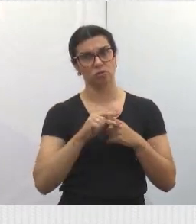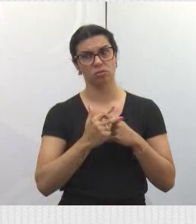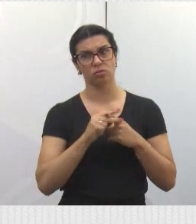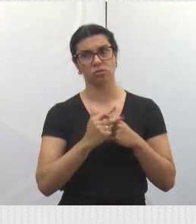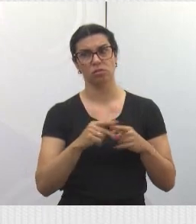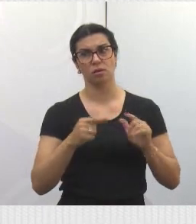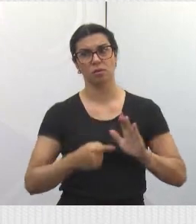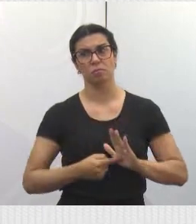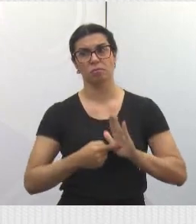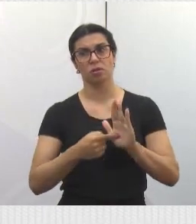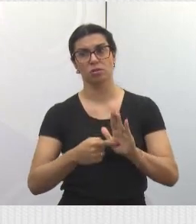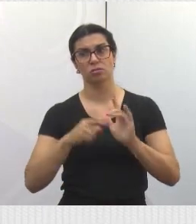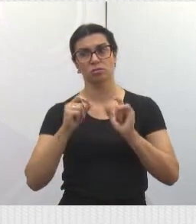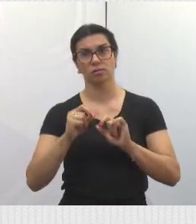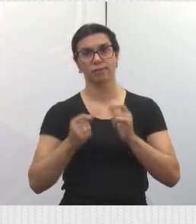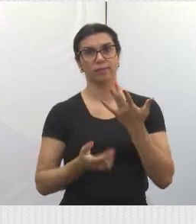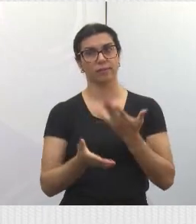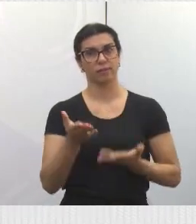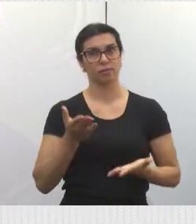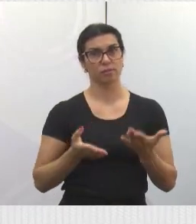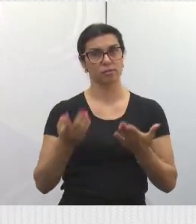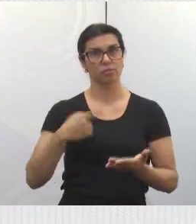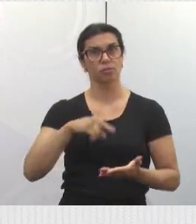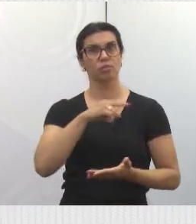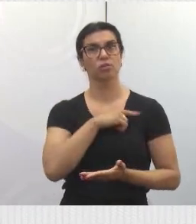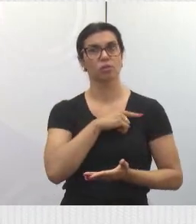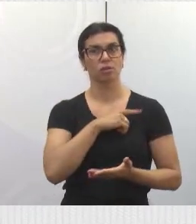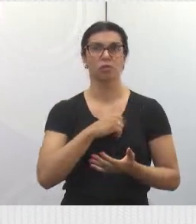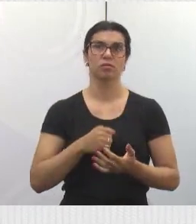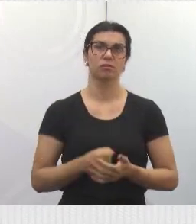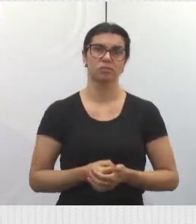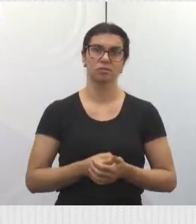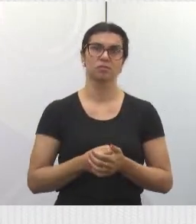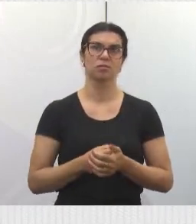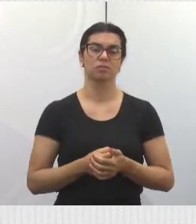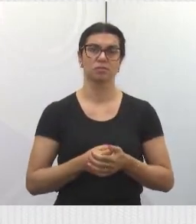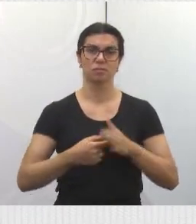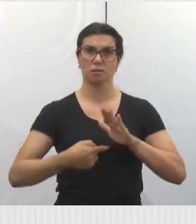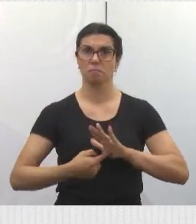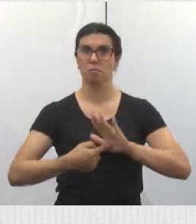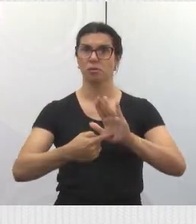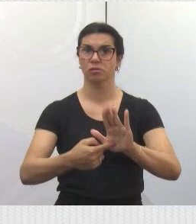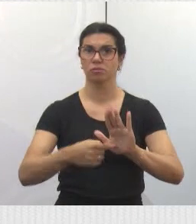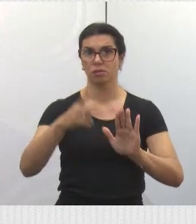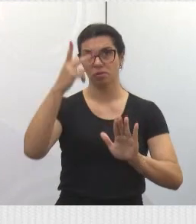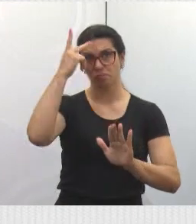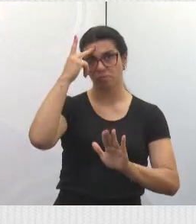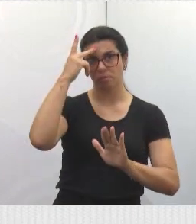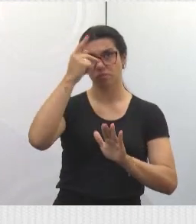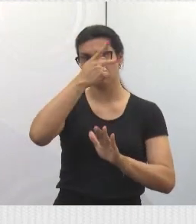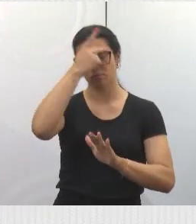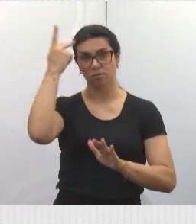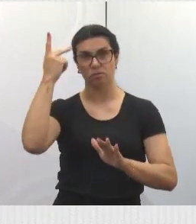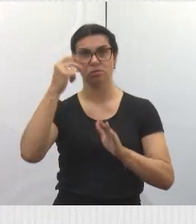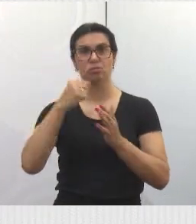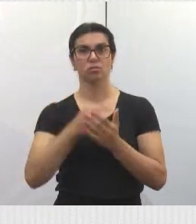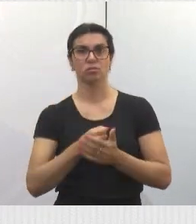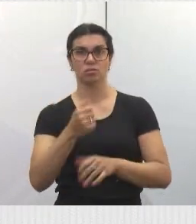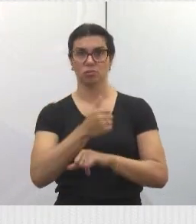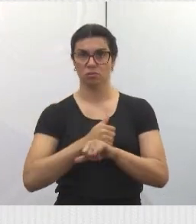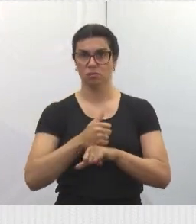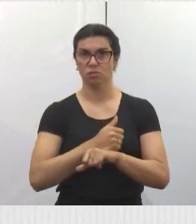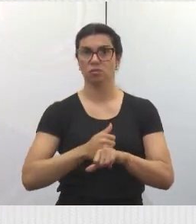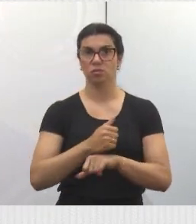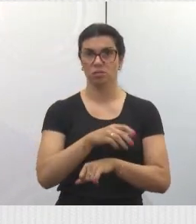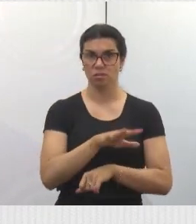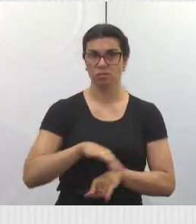Isso mostra o tratamento que nós temos dado aos nossos atletas que representam a nossa cidade, apesar de